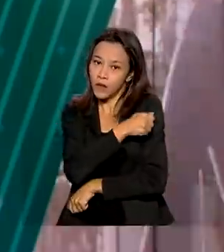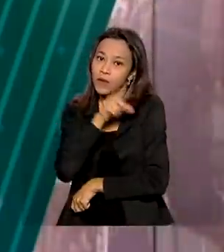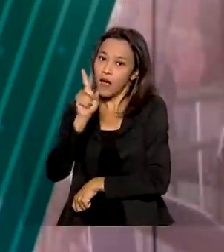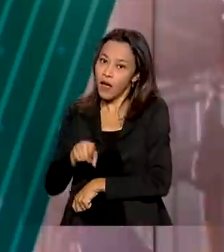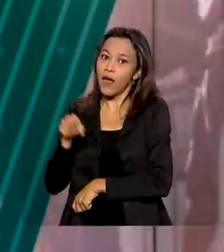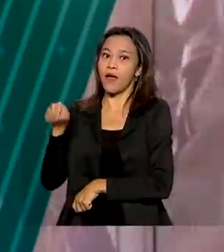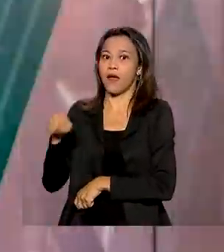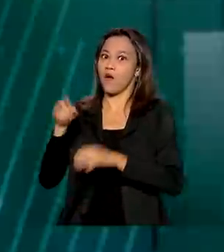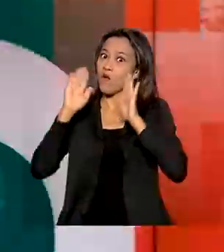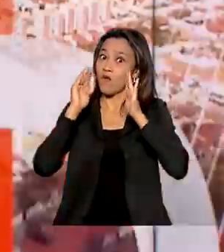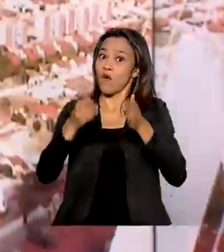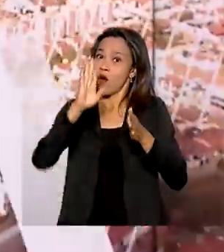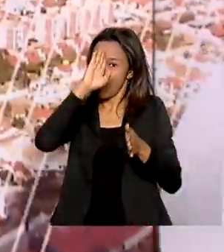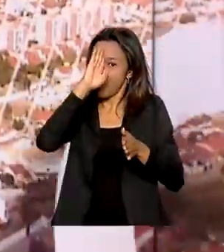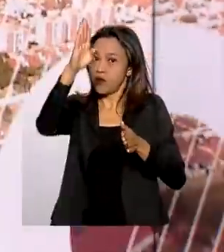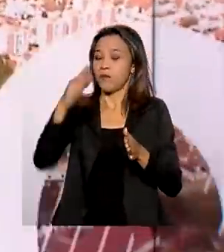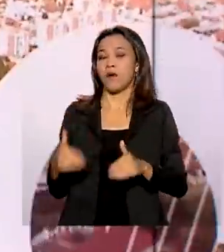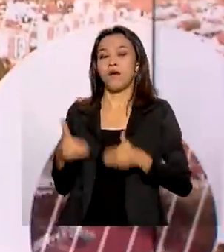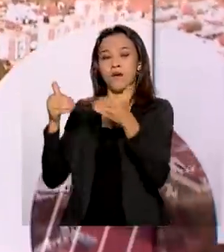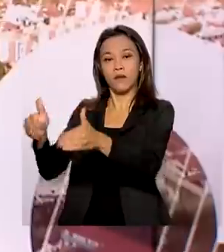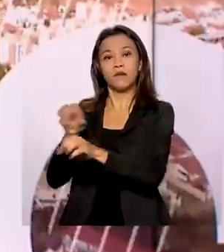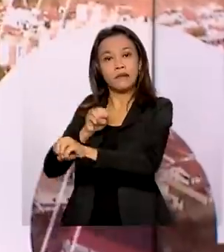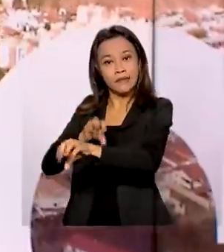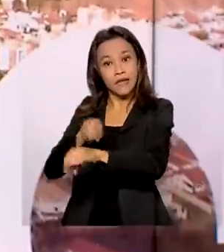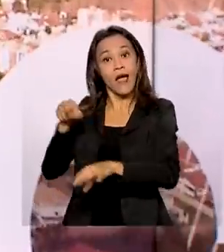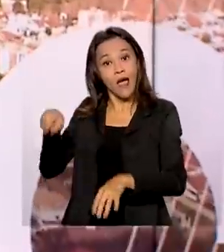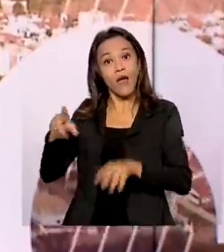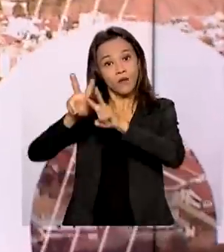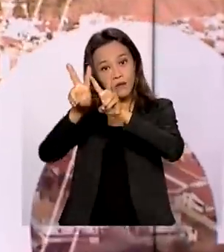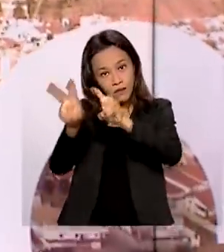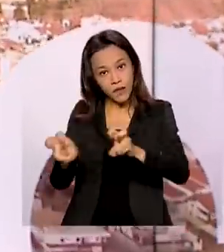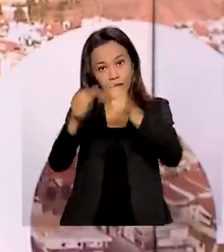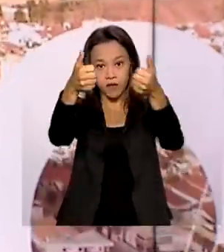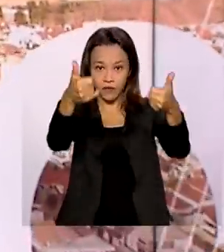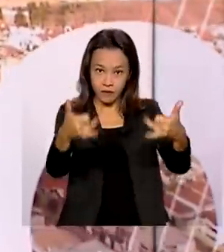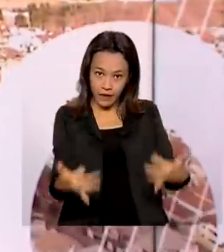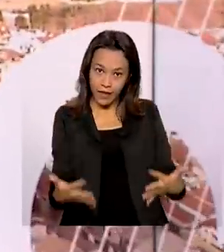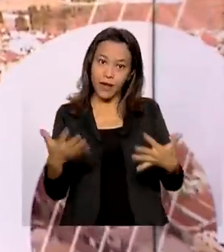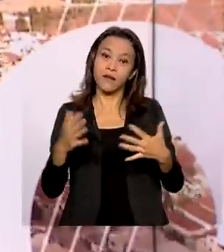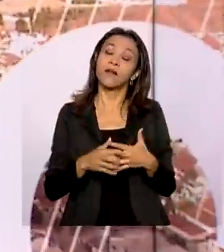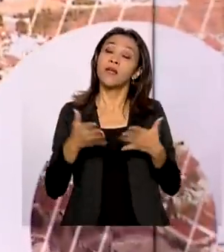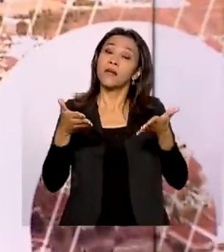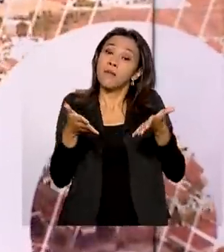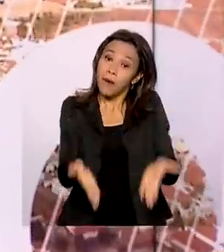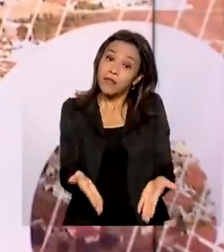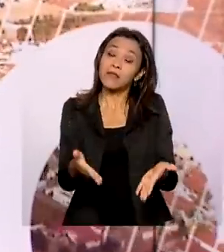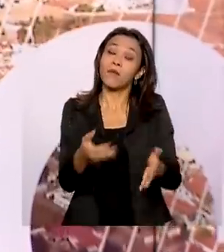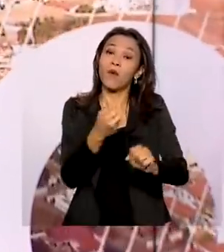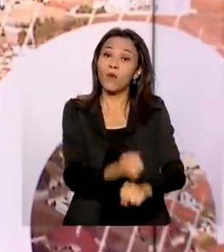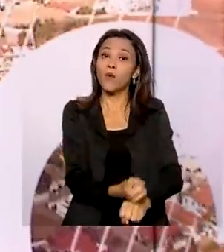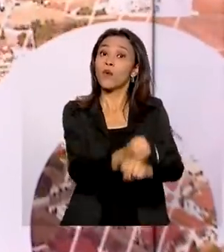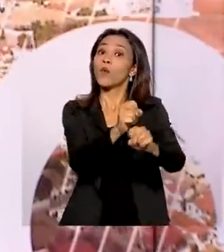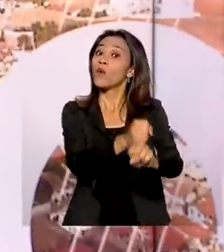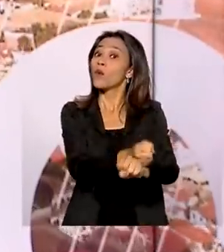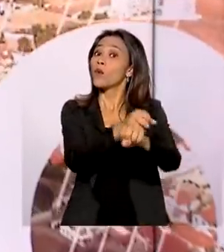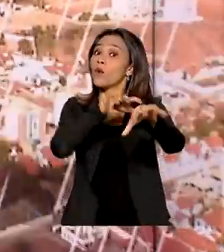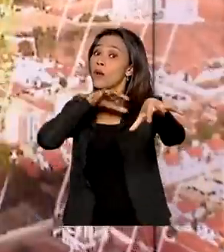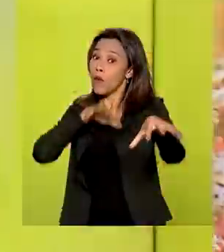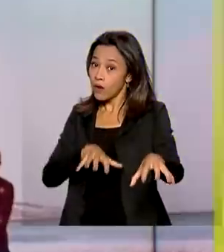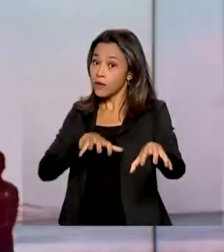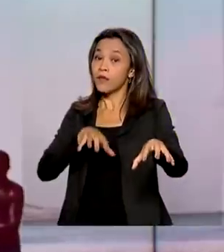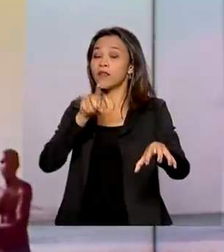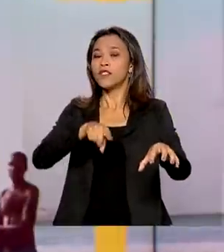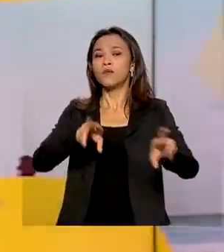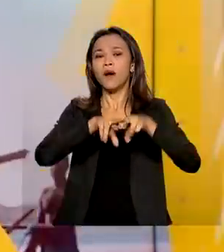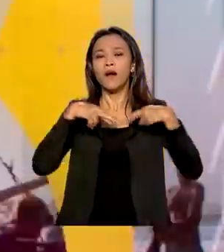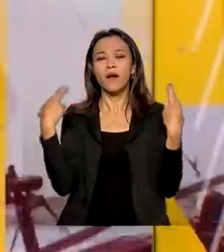Educação. Este foi um dos temas abordados pelo ministro da pasta, Milton Ribeiro, que participou de forma remota de uma sessão do Senado Federal